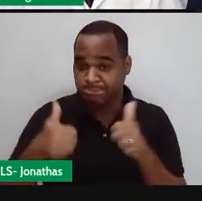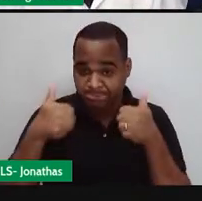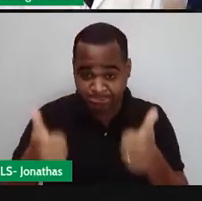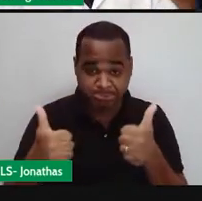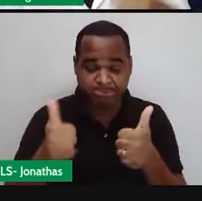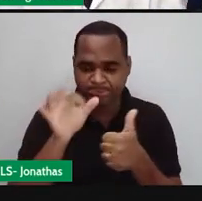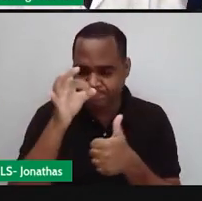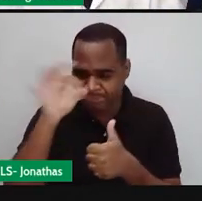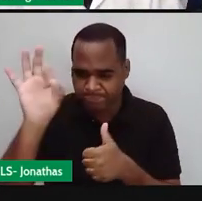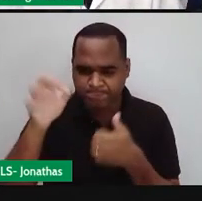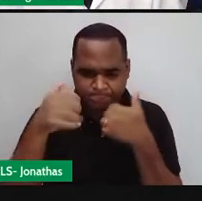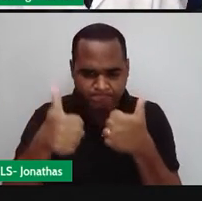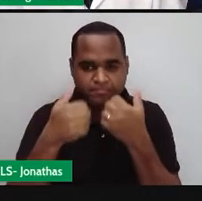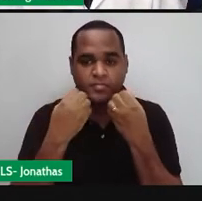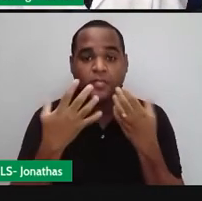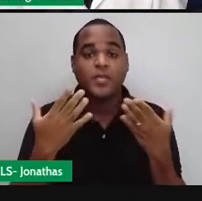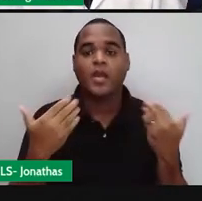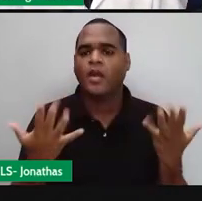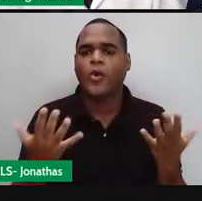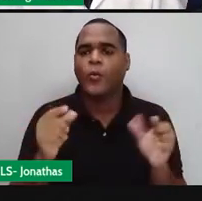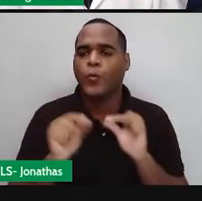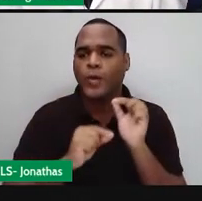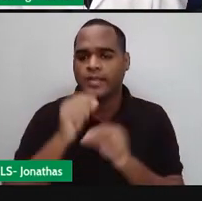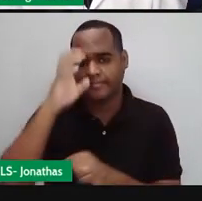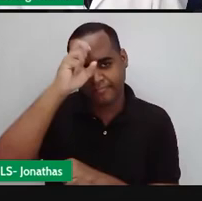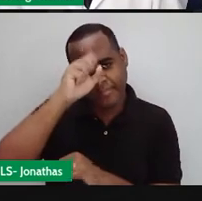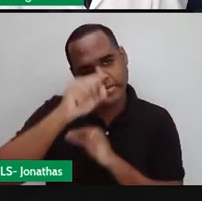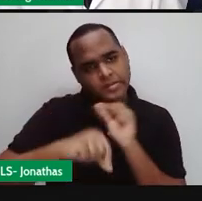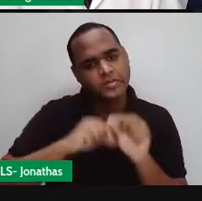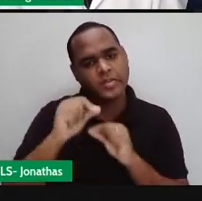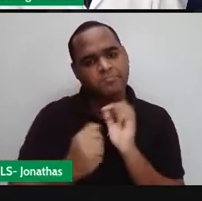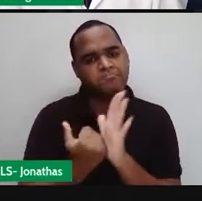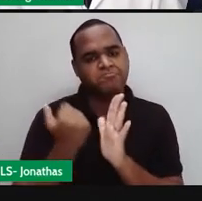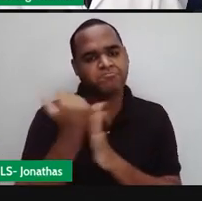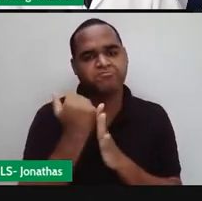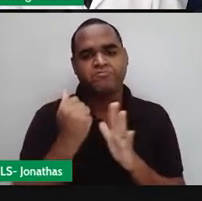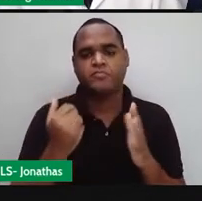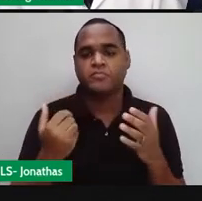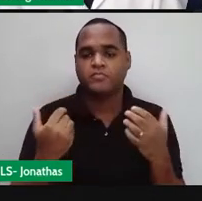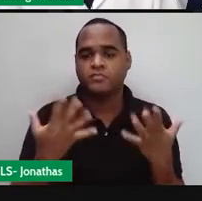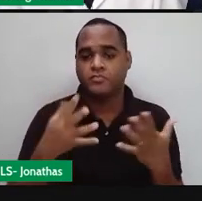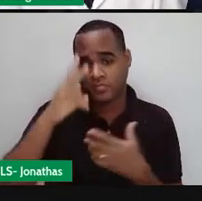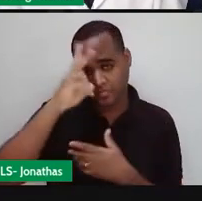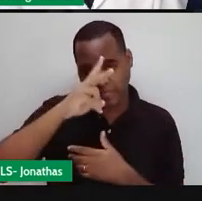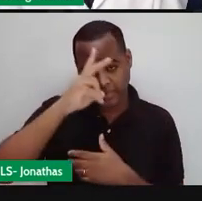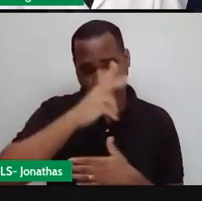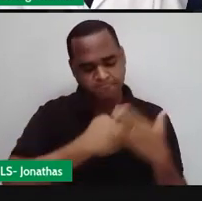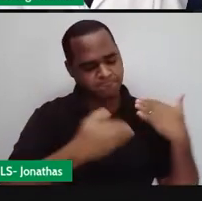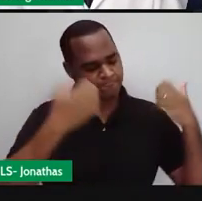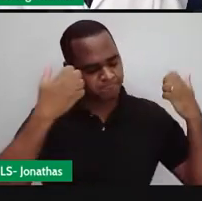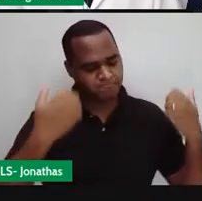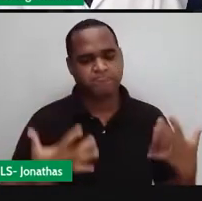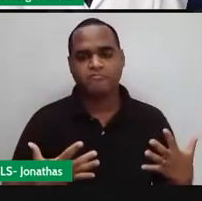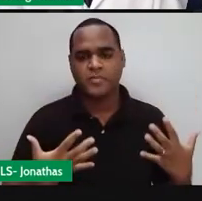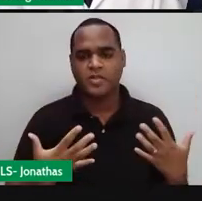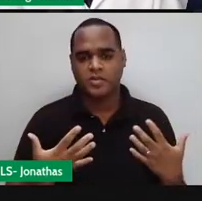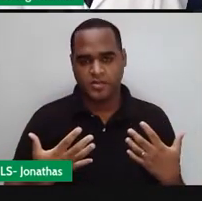Bacana? Ah, mas então, o é que a gente vai fazer? Você lembra dessa aula aqui?